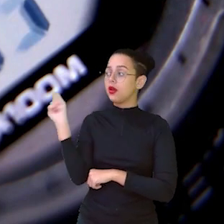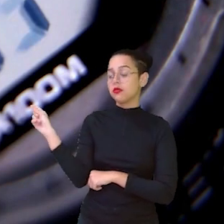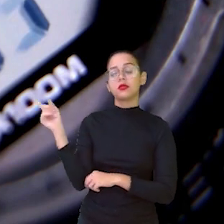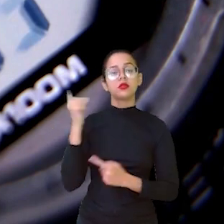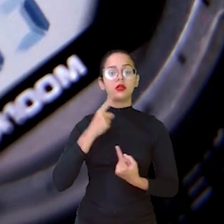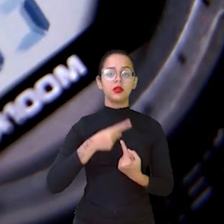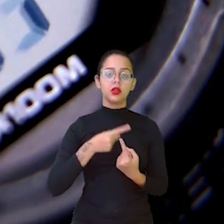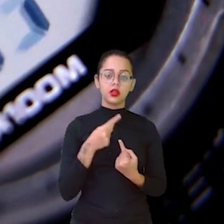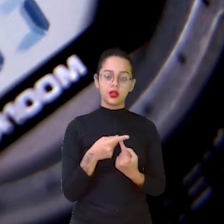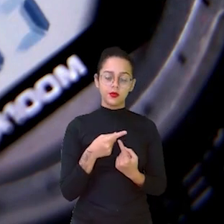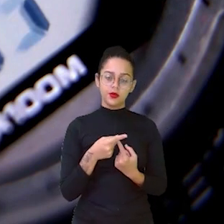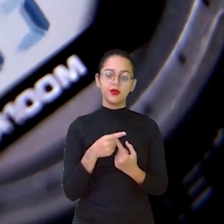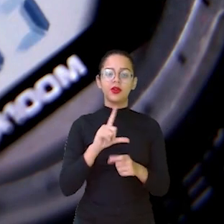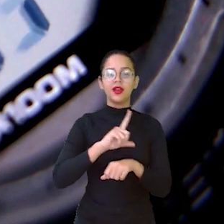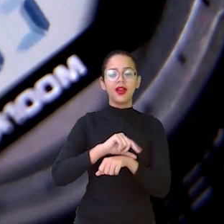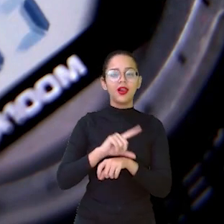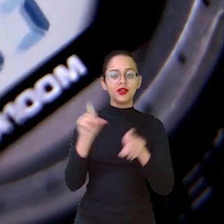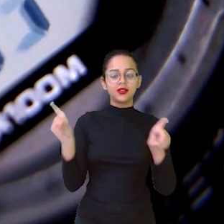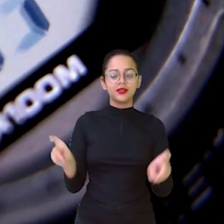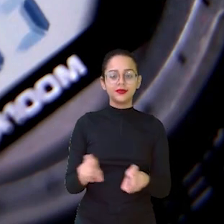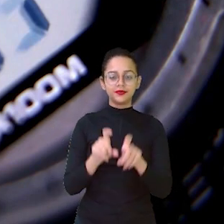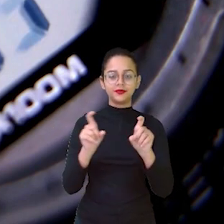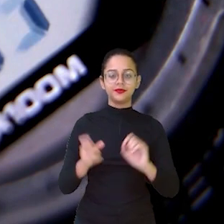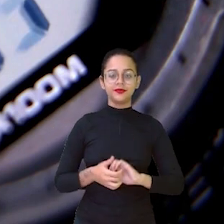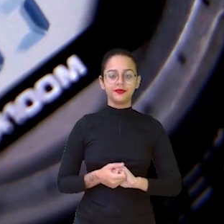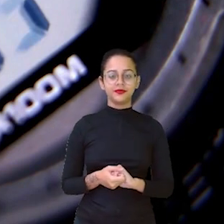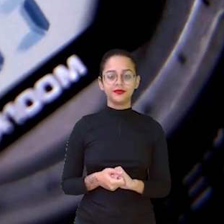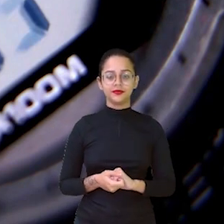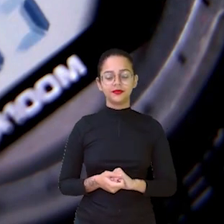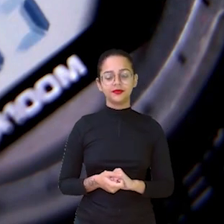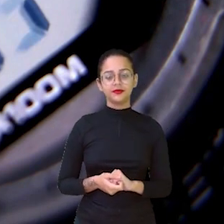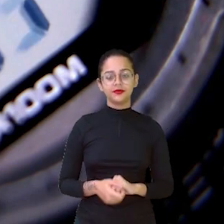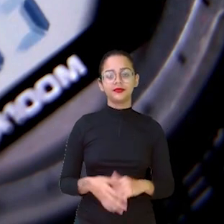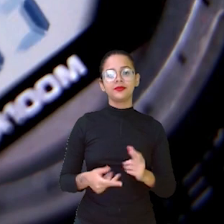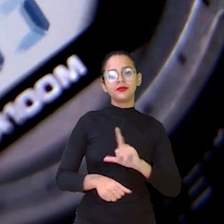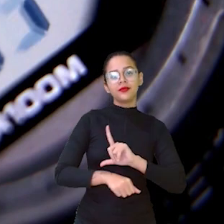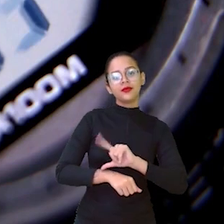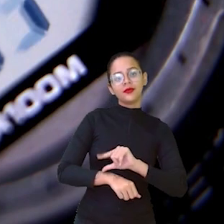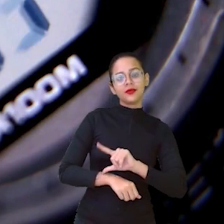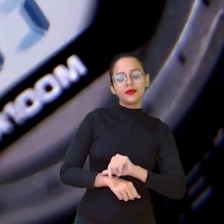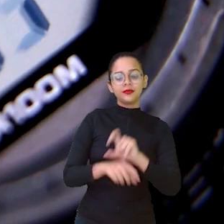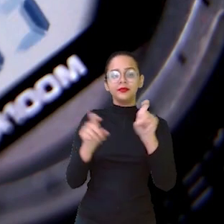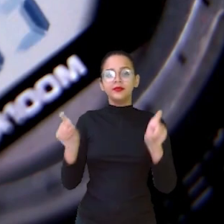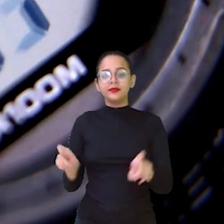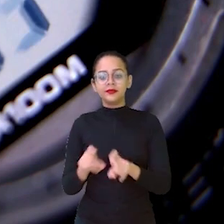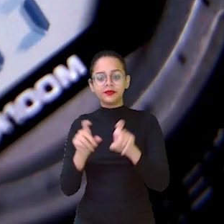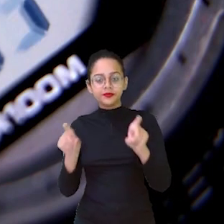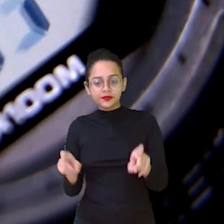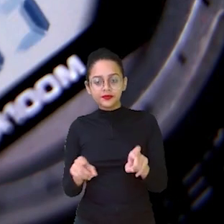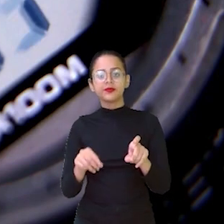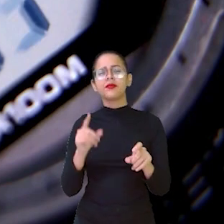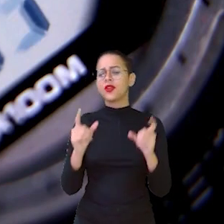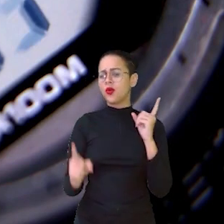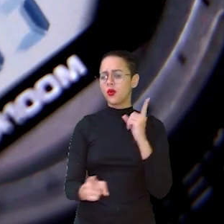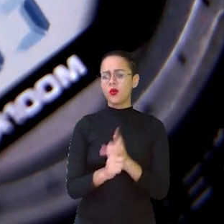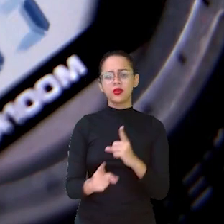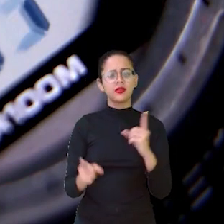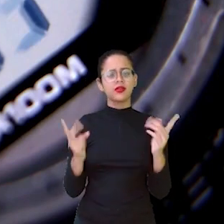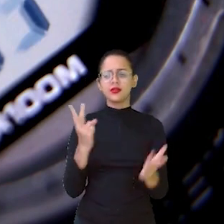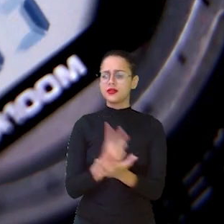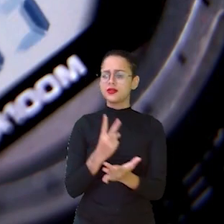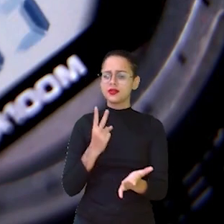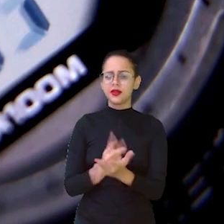aí. Um relógio digital. Os relógios analógicos e digitais, eles são encontrados, ó,